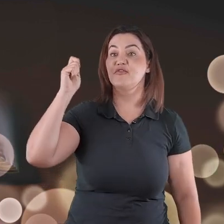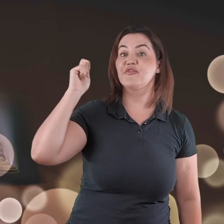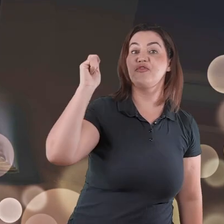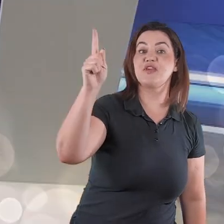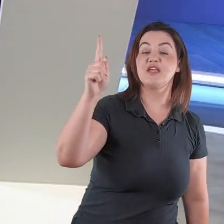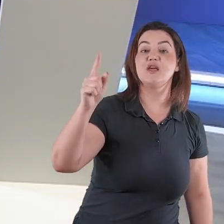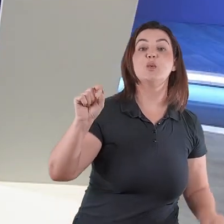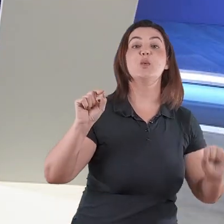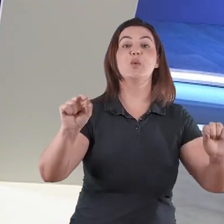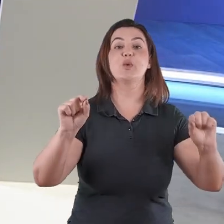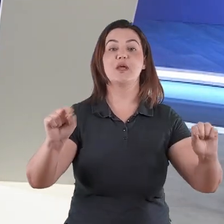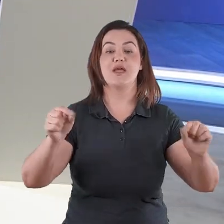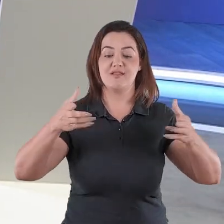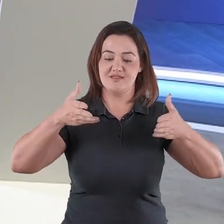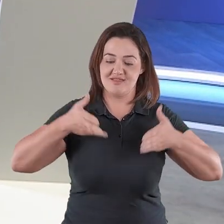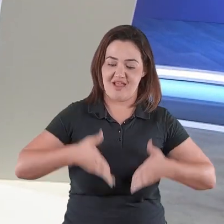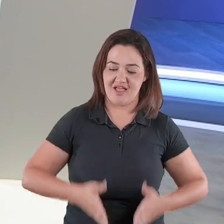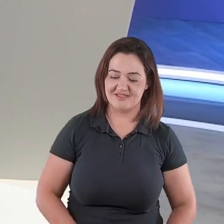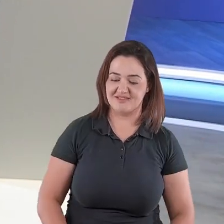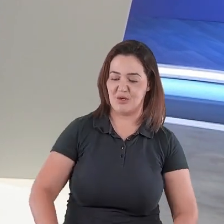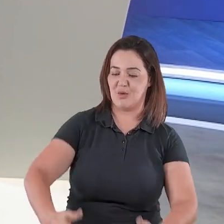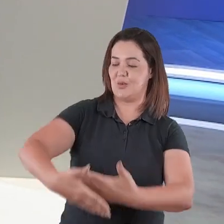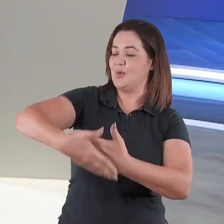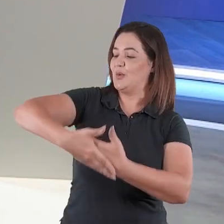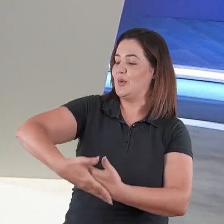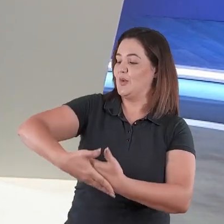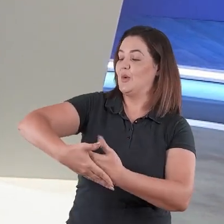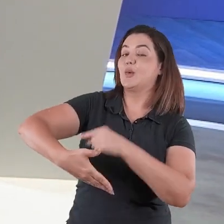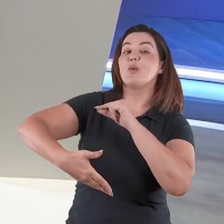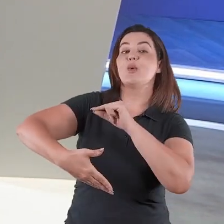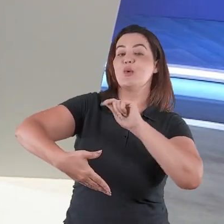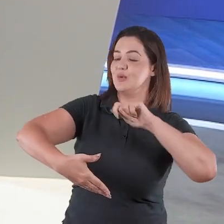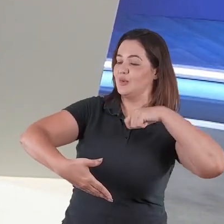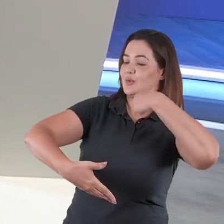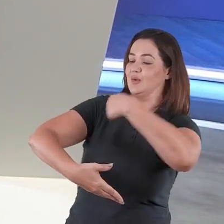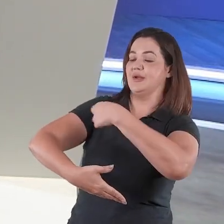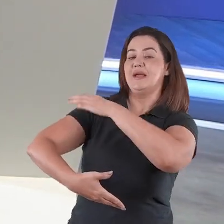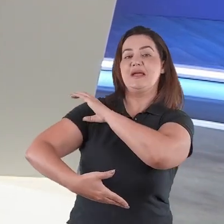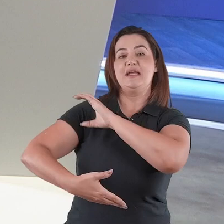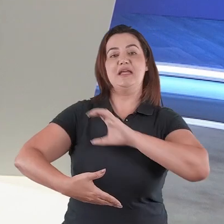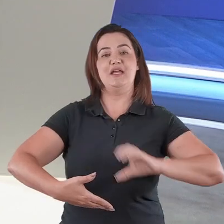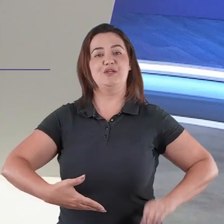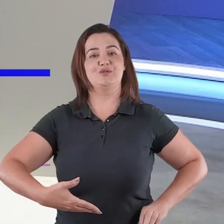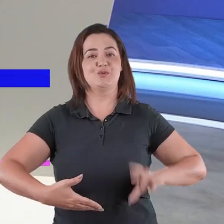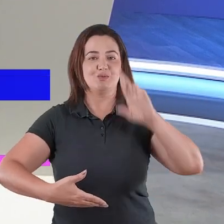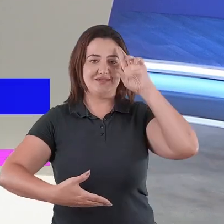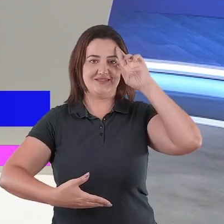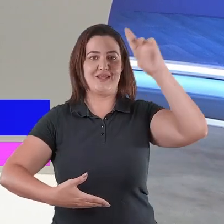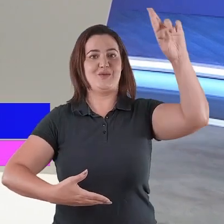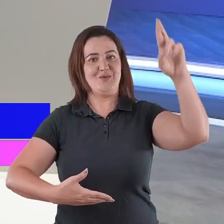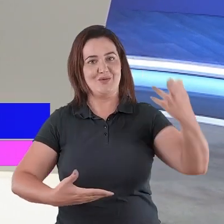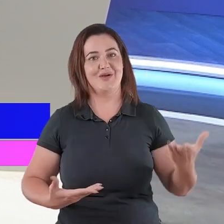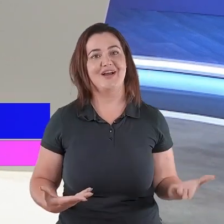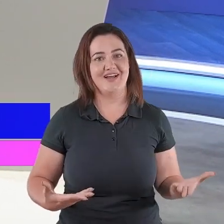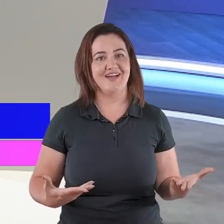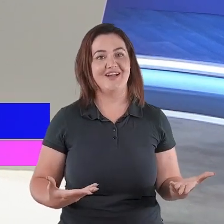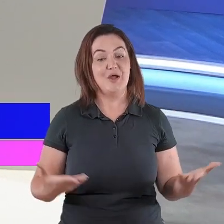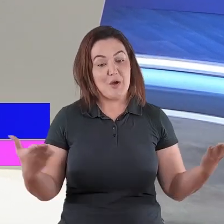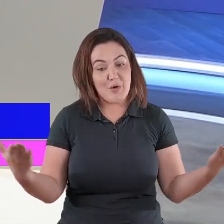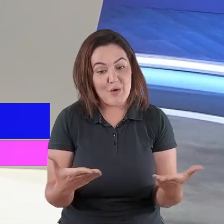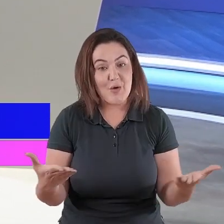o Senhor, esse é um texto de celebração, é um texto de vitória, hoje nasceu o Cristo,